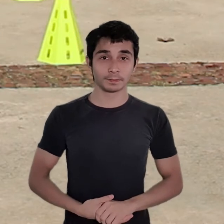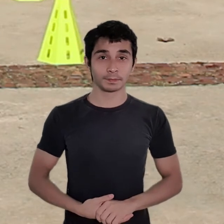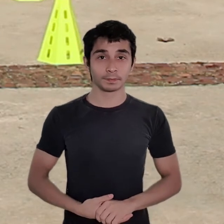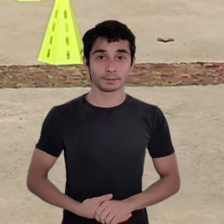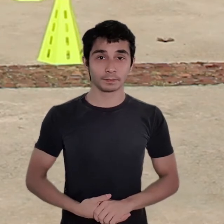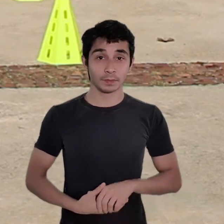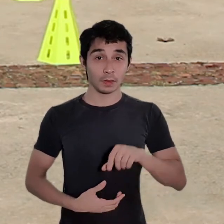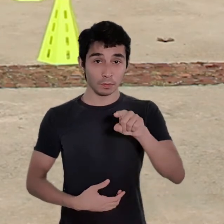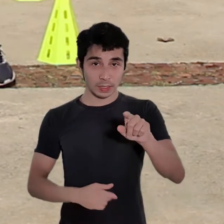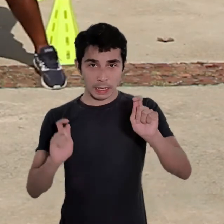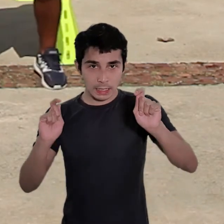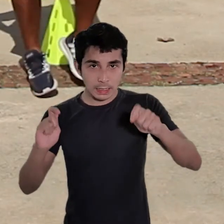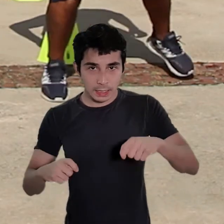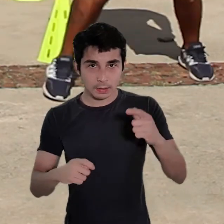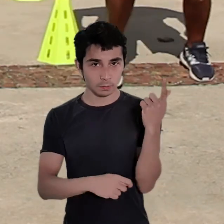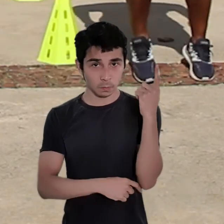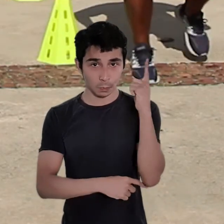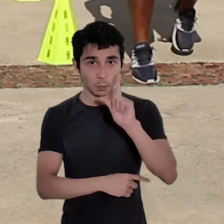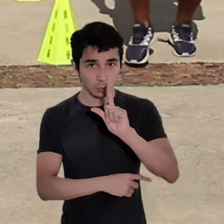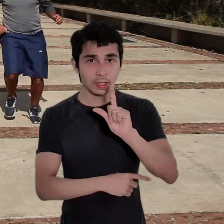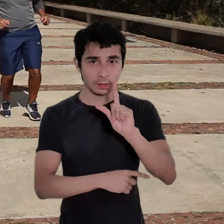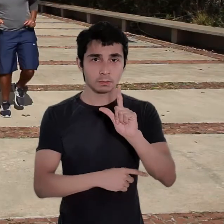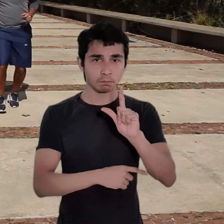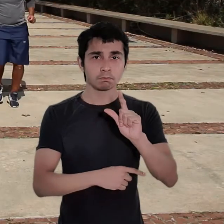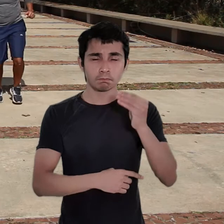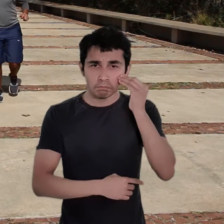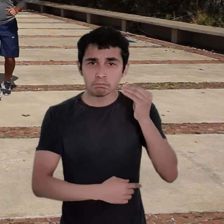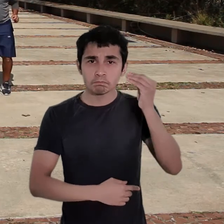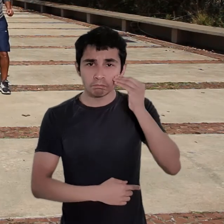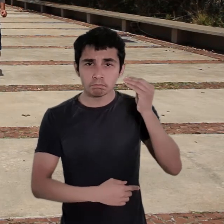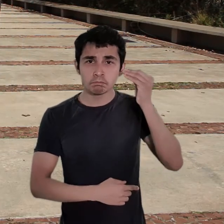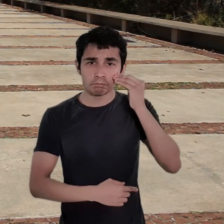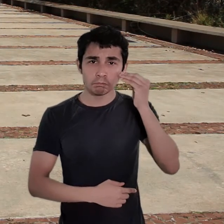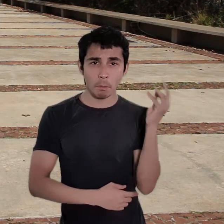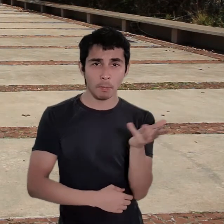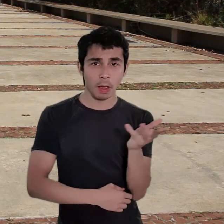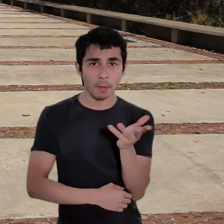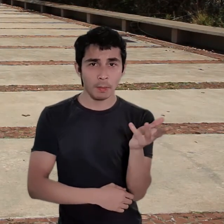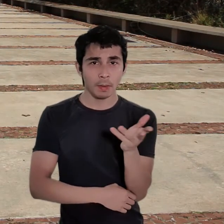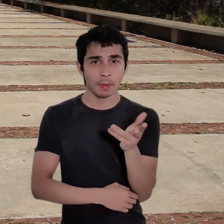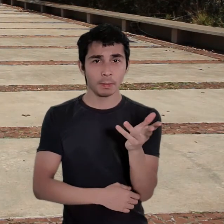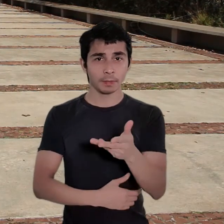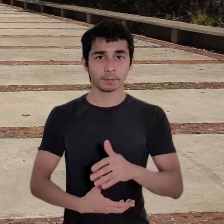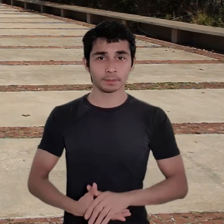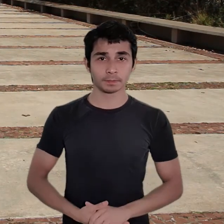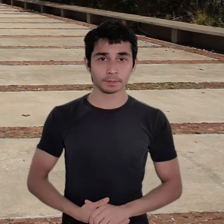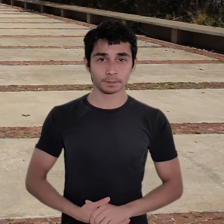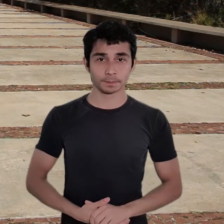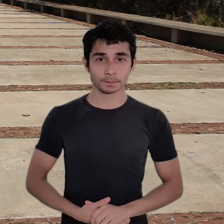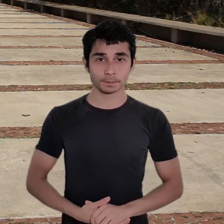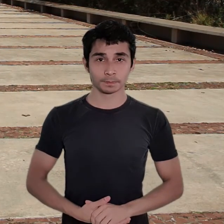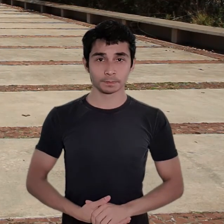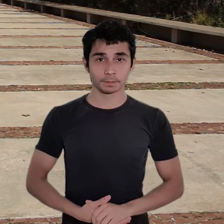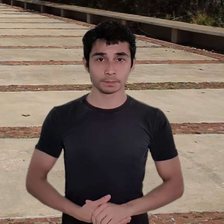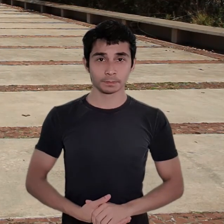da sua capacidade e aquilo que você já consegue nesse nível de aula, nesse término de